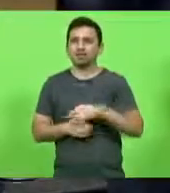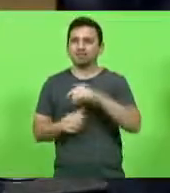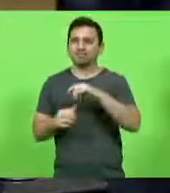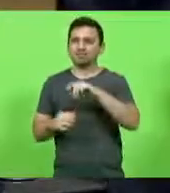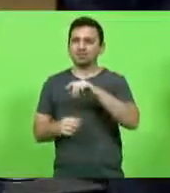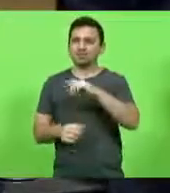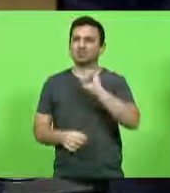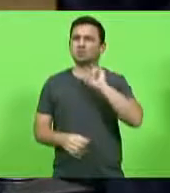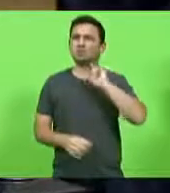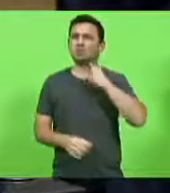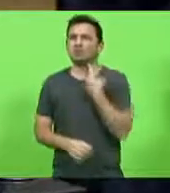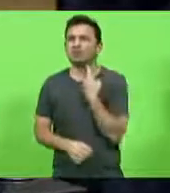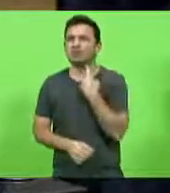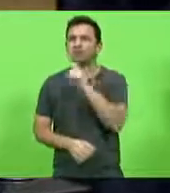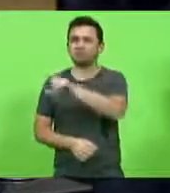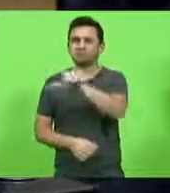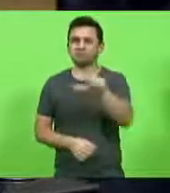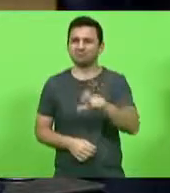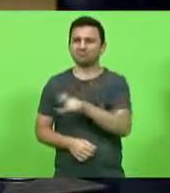sujar.